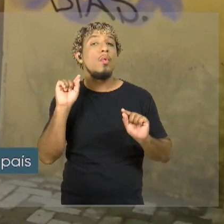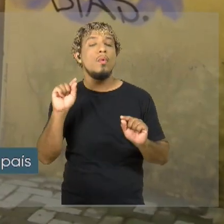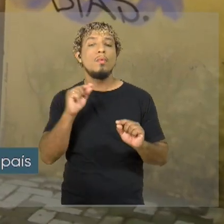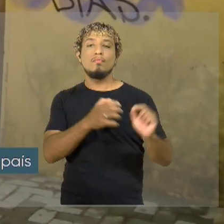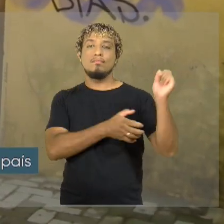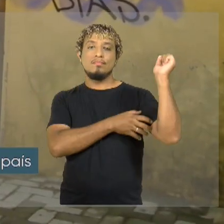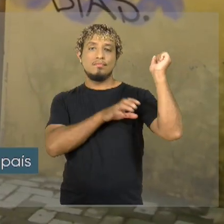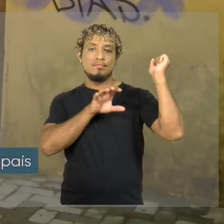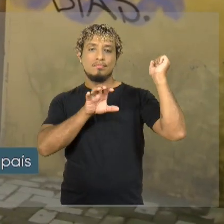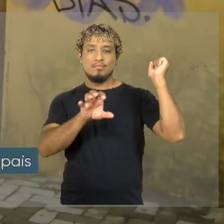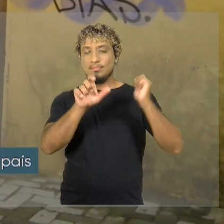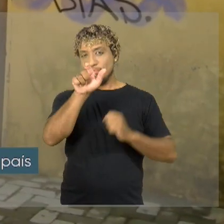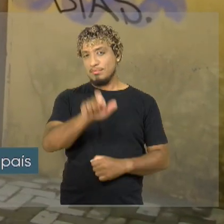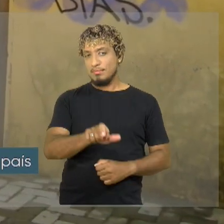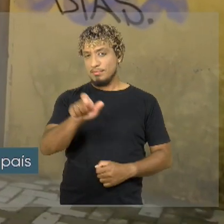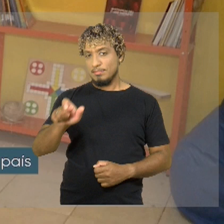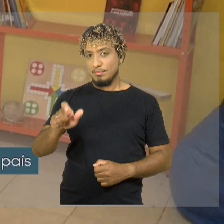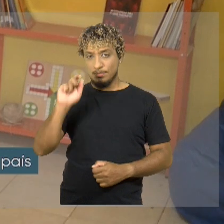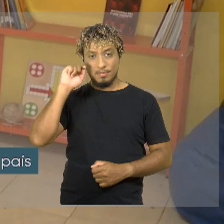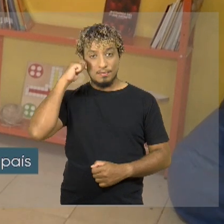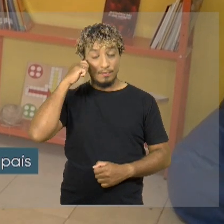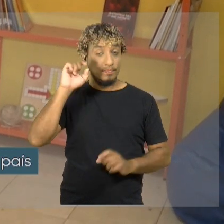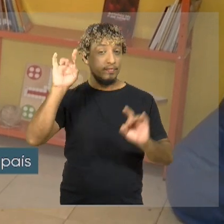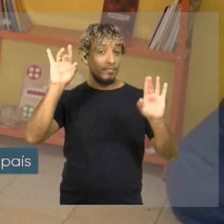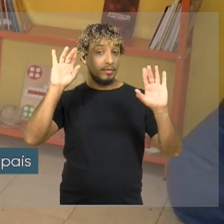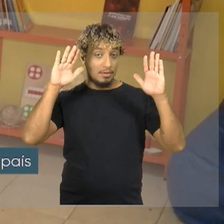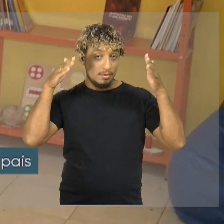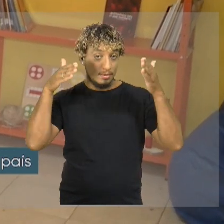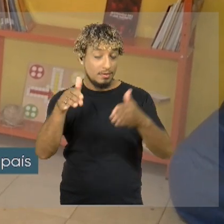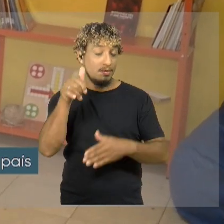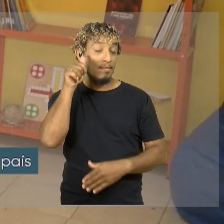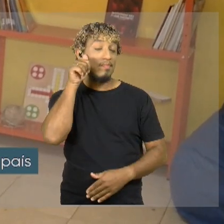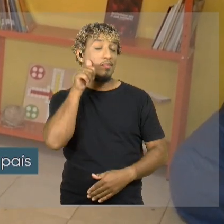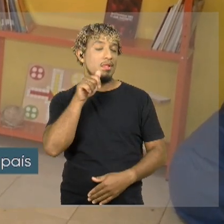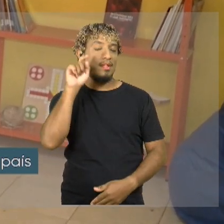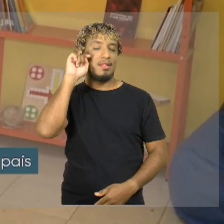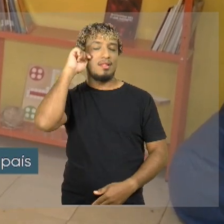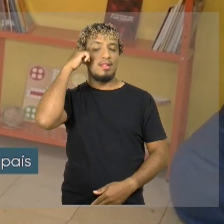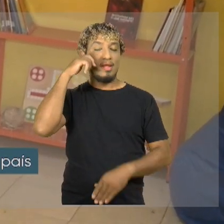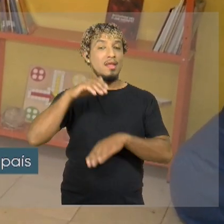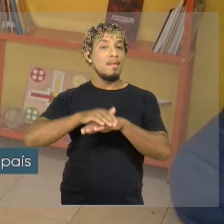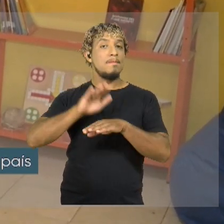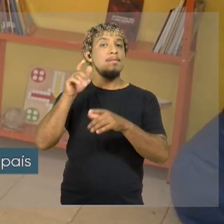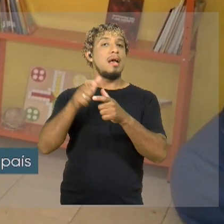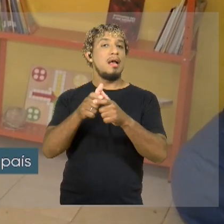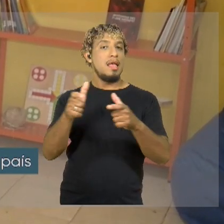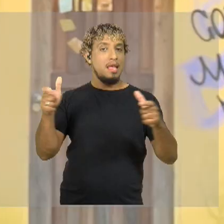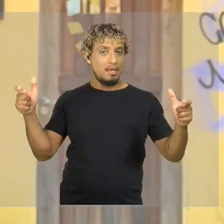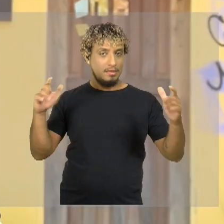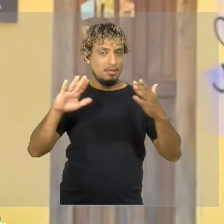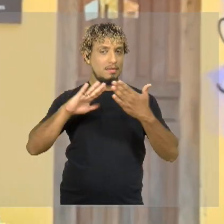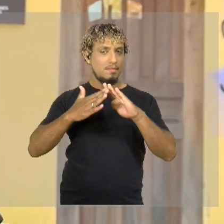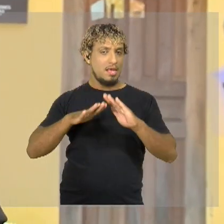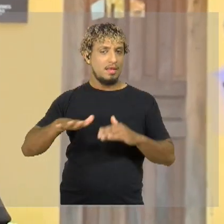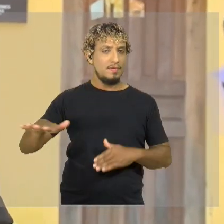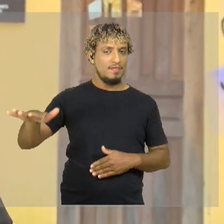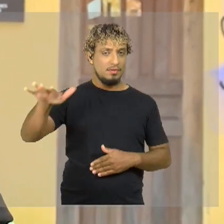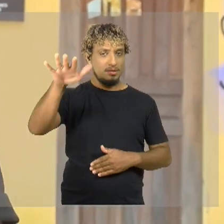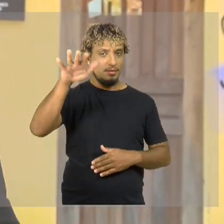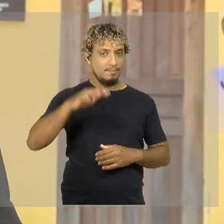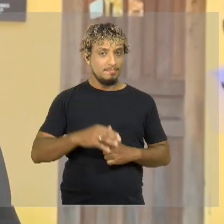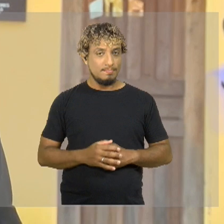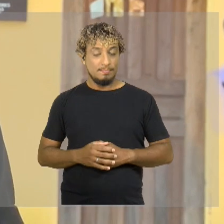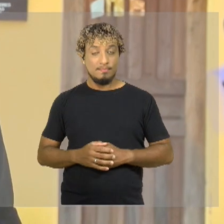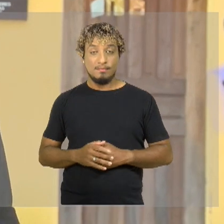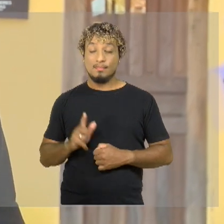empoderamento do povo negro, em especial as mulheres negras, que são maioria nas periferias. Quando a gente